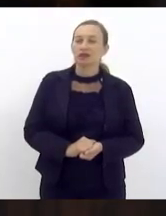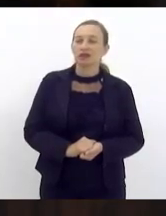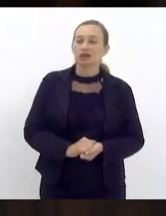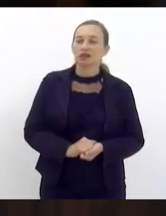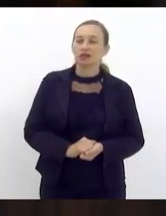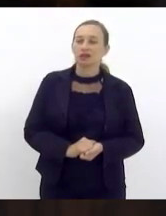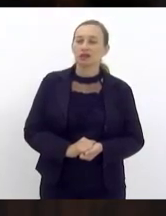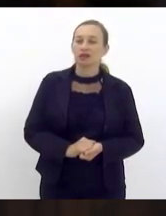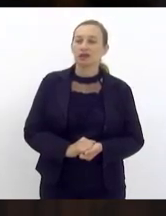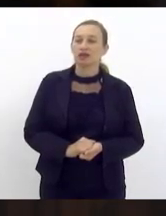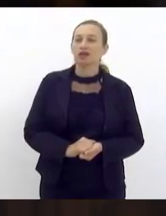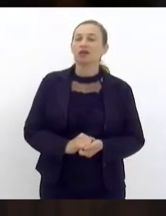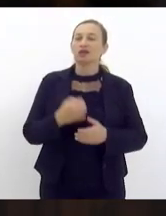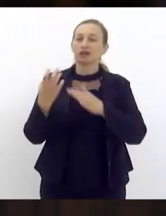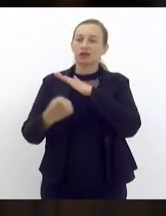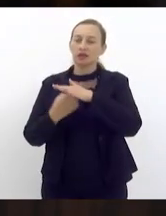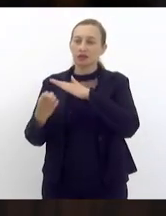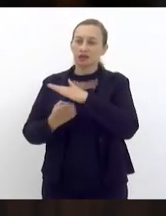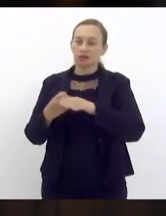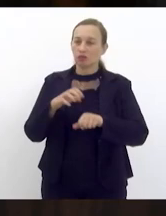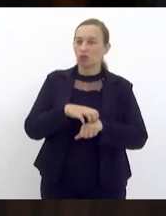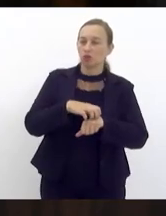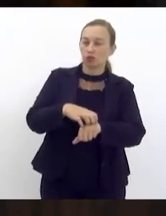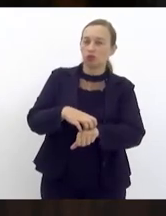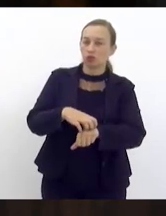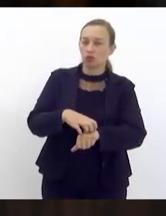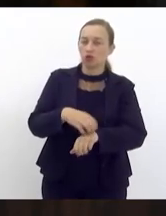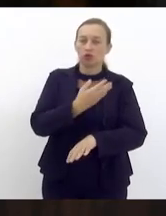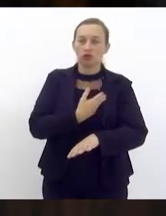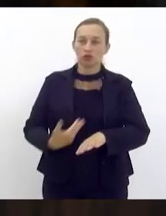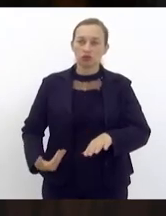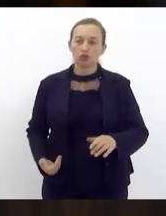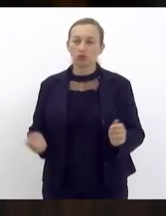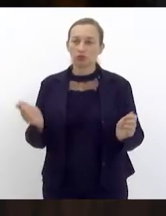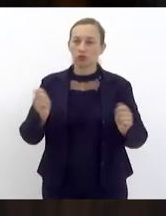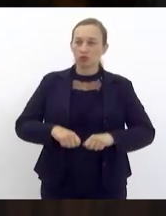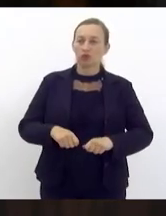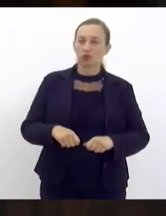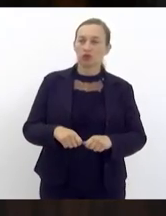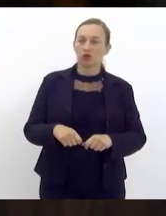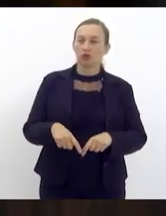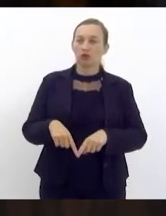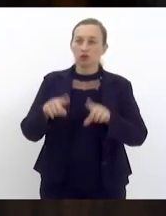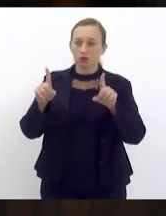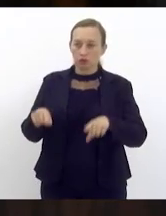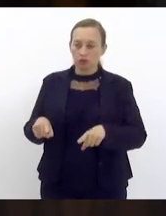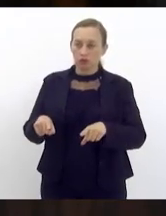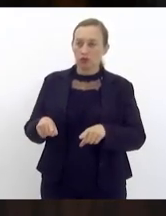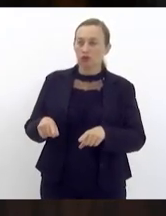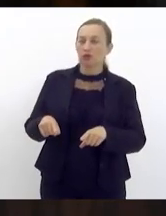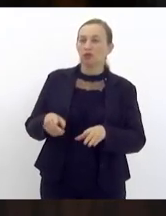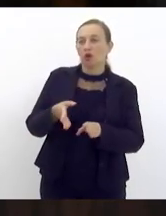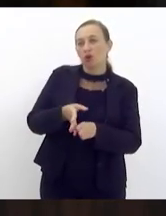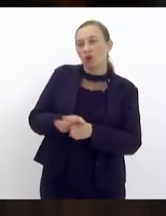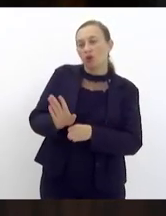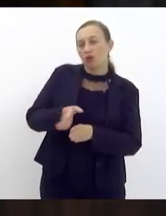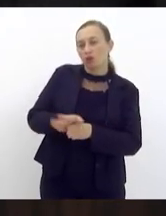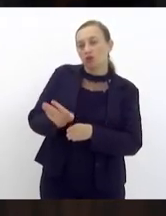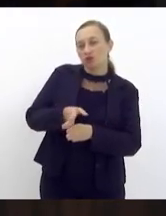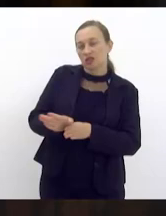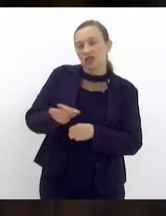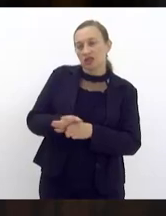transporte público a capacitar seus funcionários para orientar os usuários e tomar